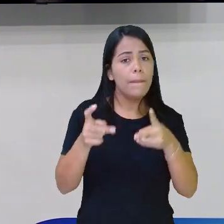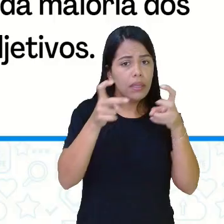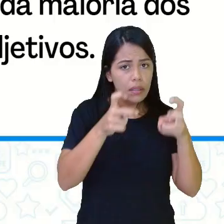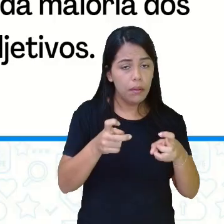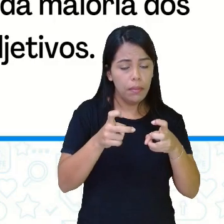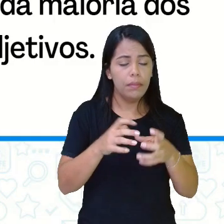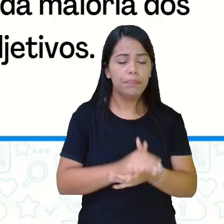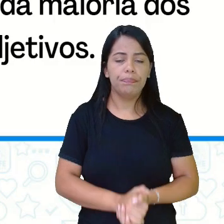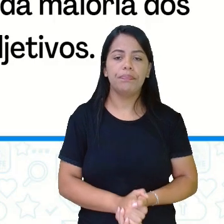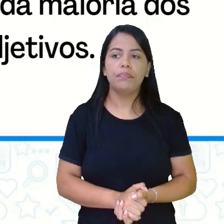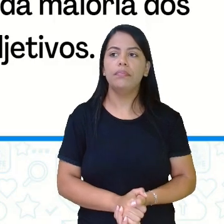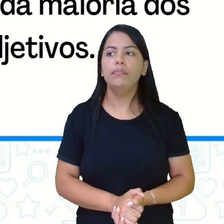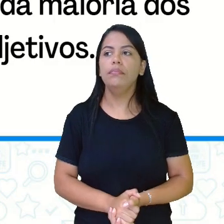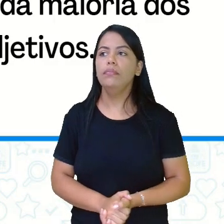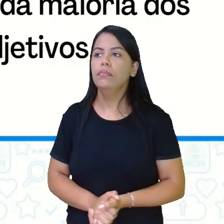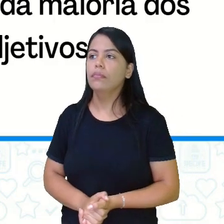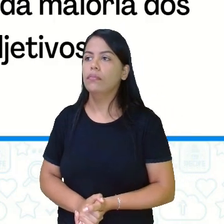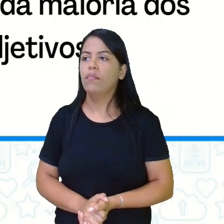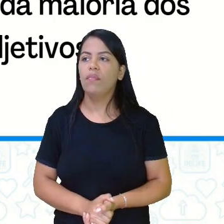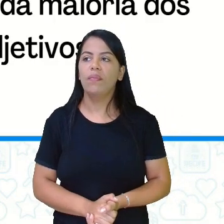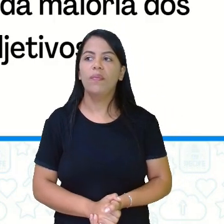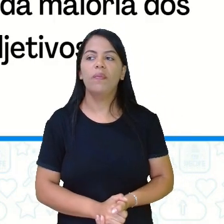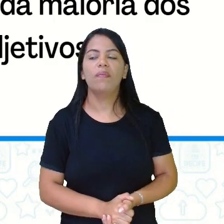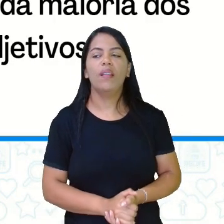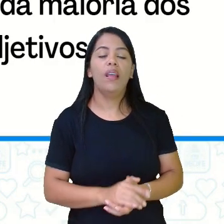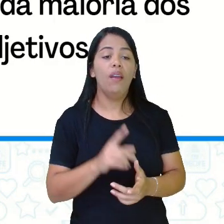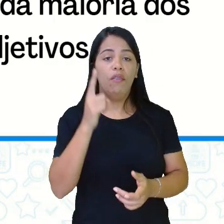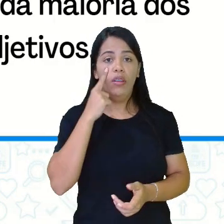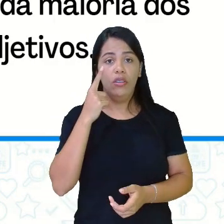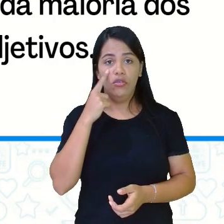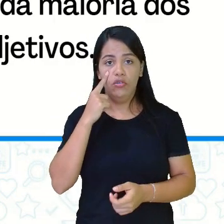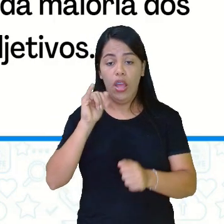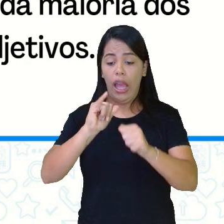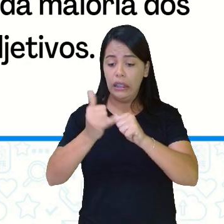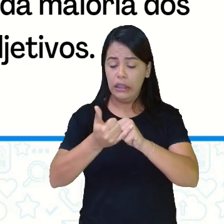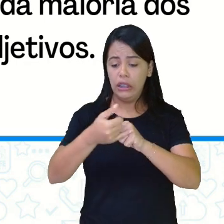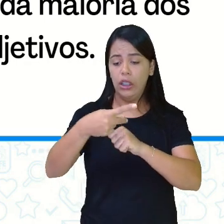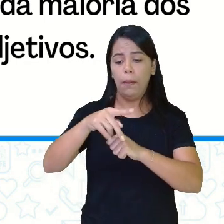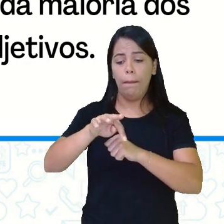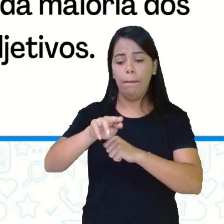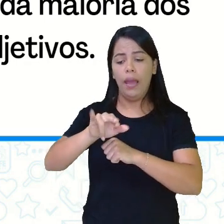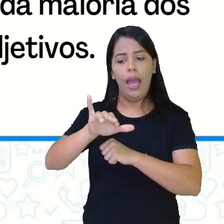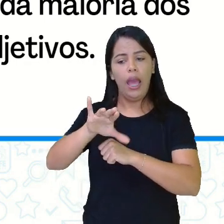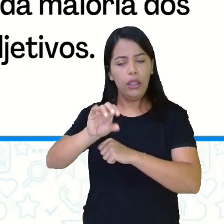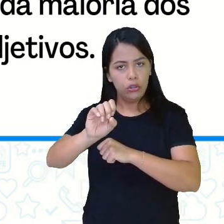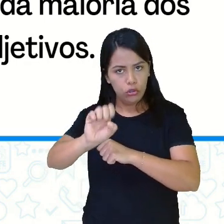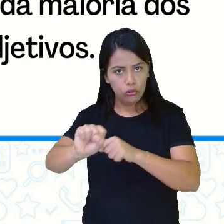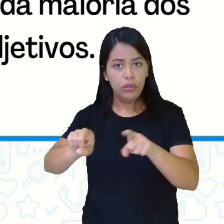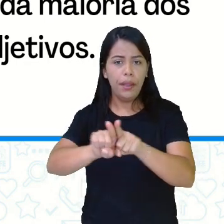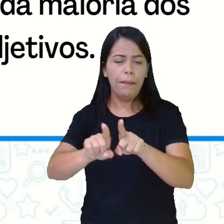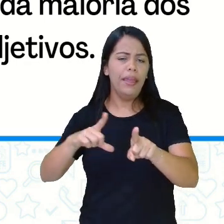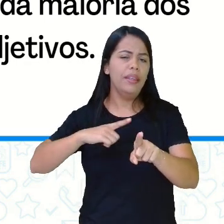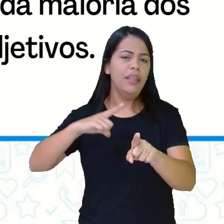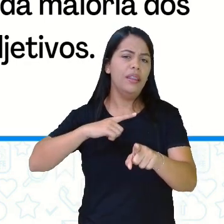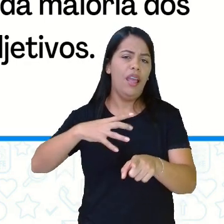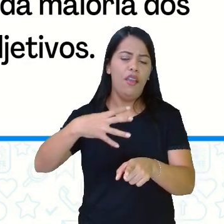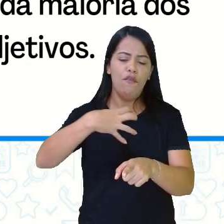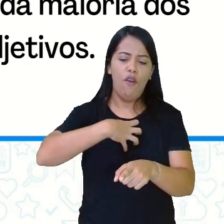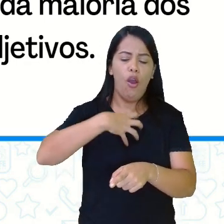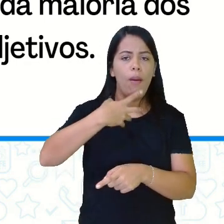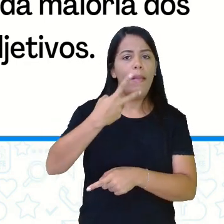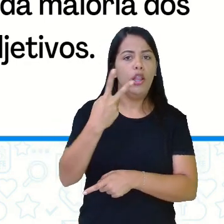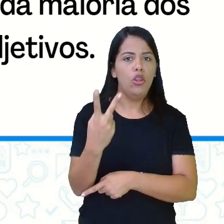Observe. Os adjetivos pátrios, os adjetivos biformes, tá? Apresentam duas